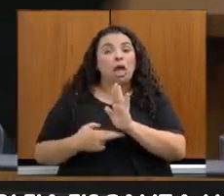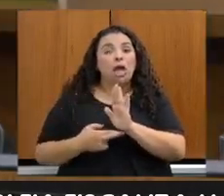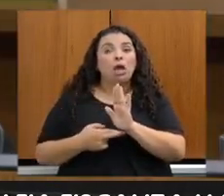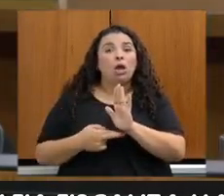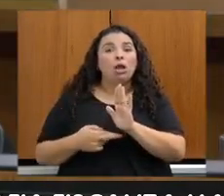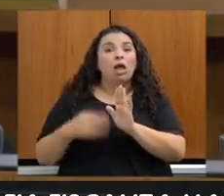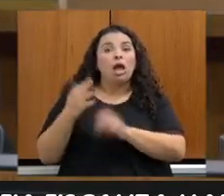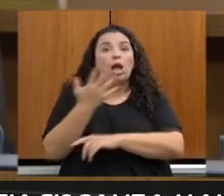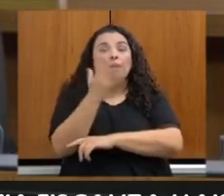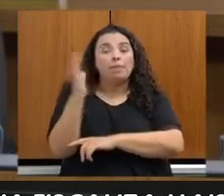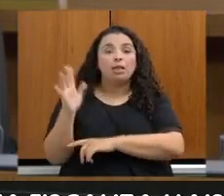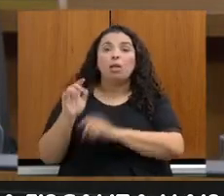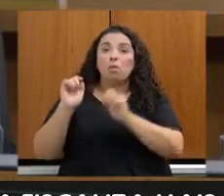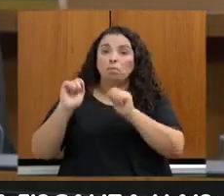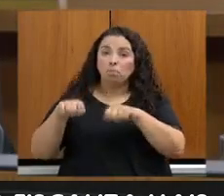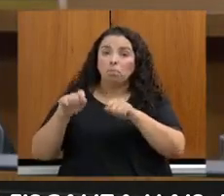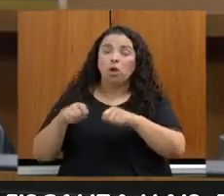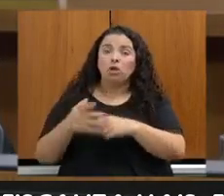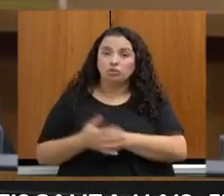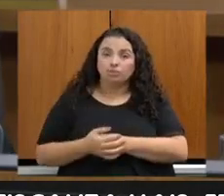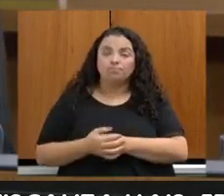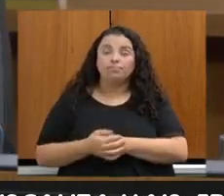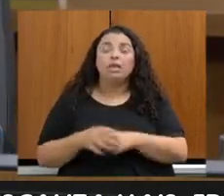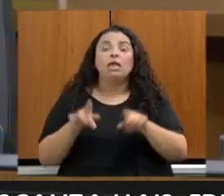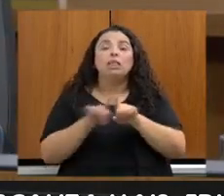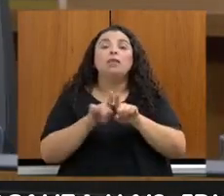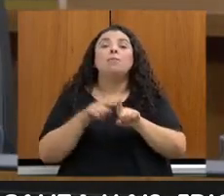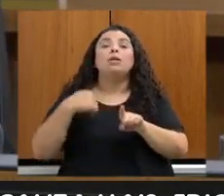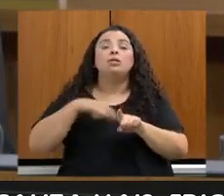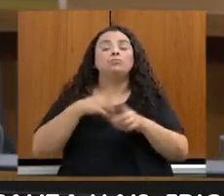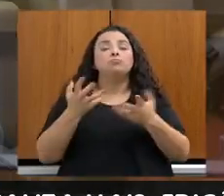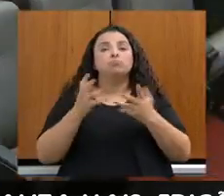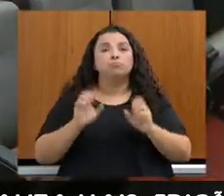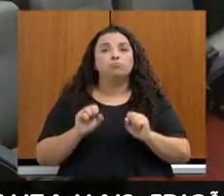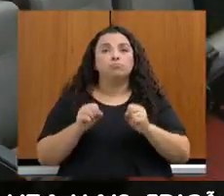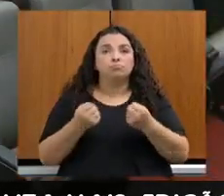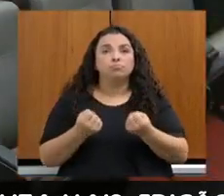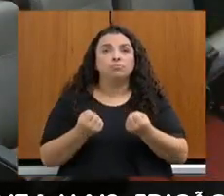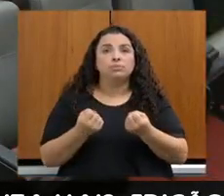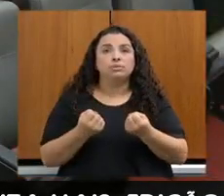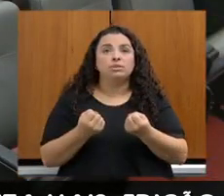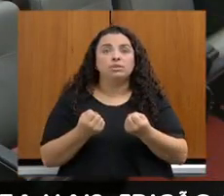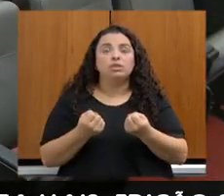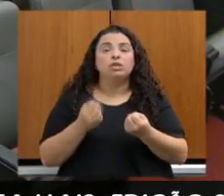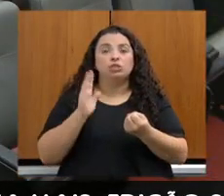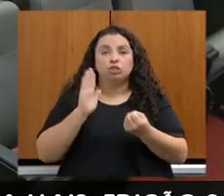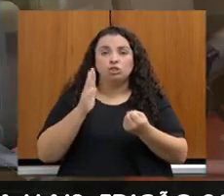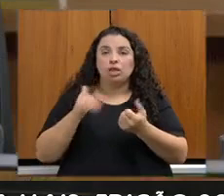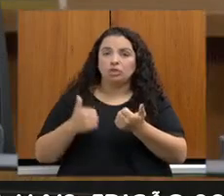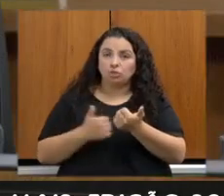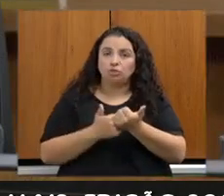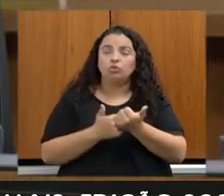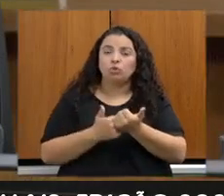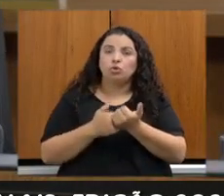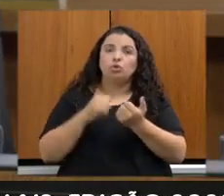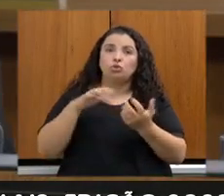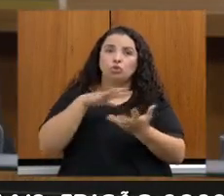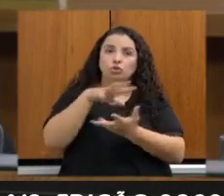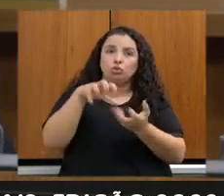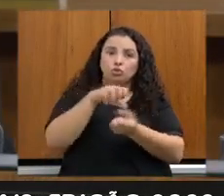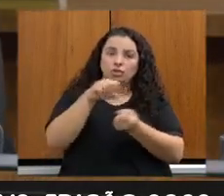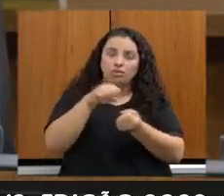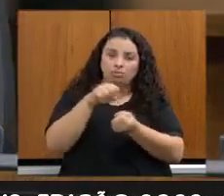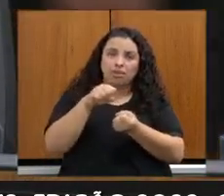perante o órgão ambiental. Também queremos reafirmar, como já é informado pela nossa assessora de sustentabilidade de maneira